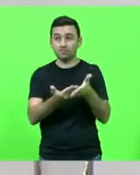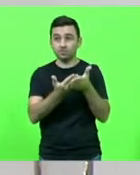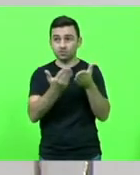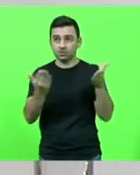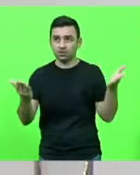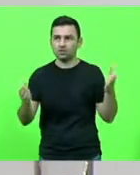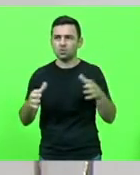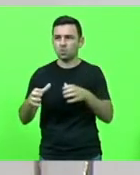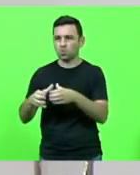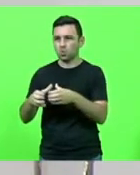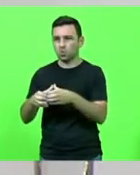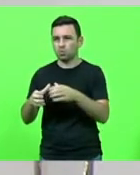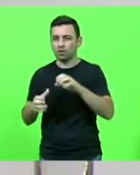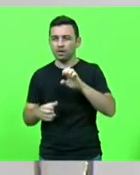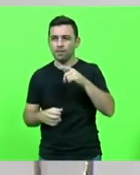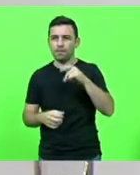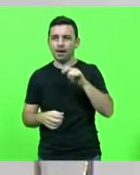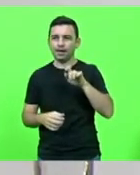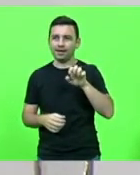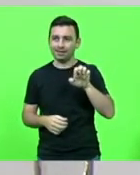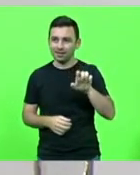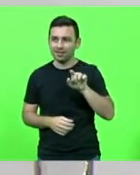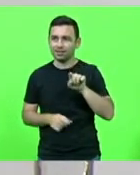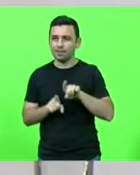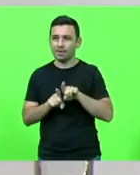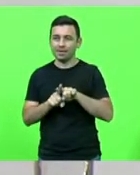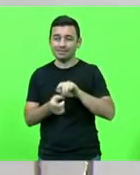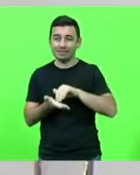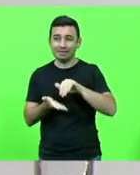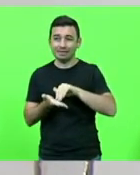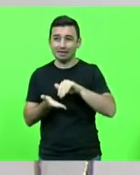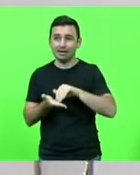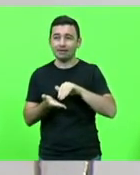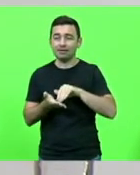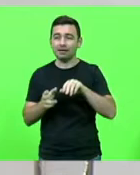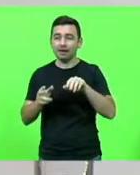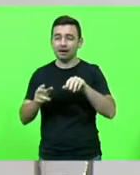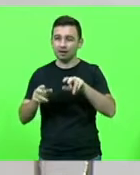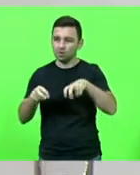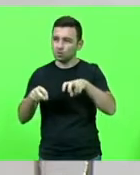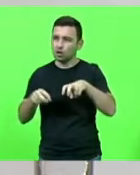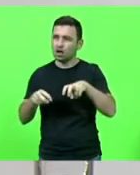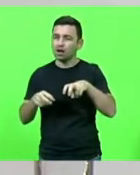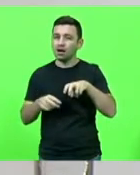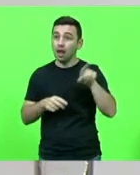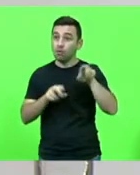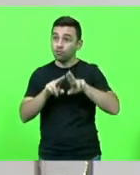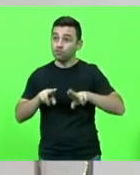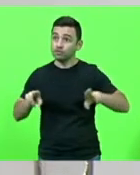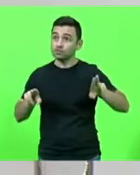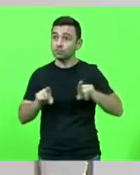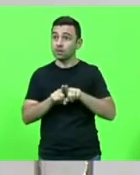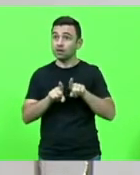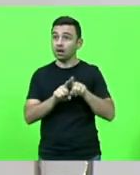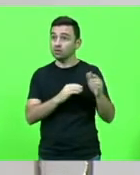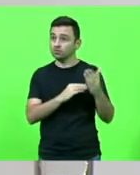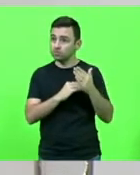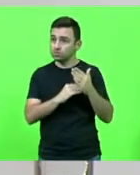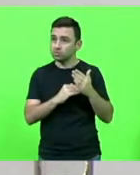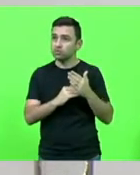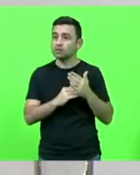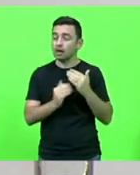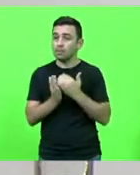públicos a IPAGRI a própria Secretaria de Agricultura que a UFSC que valeu o nosso empenho e agora que esta